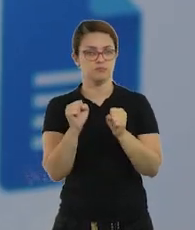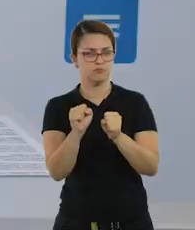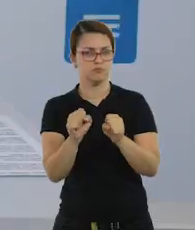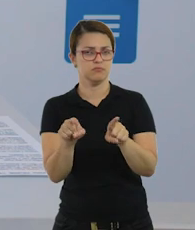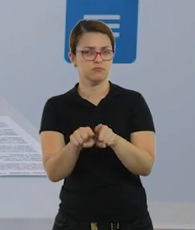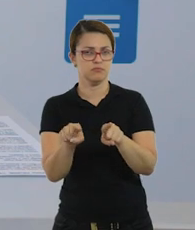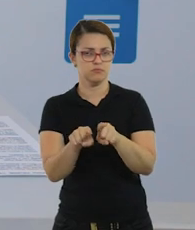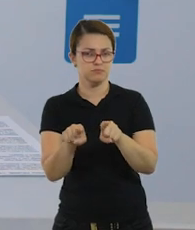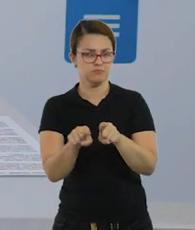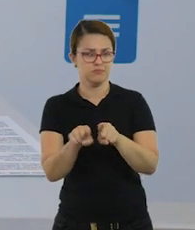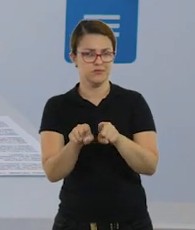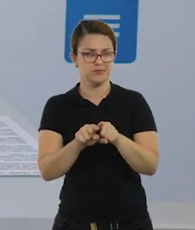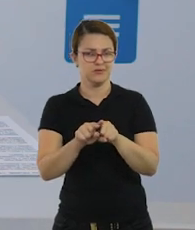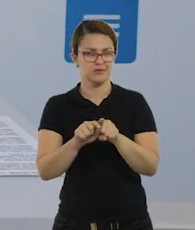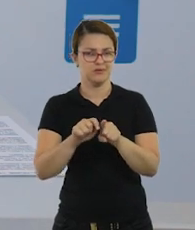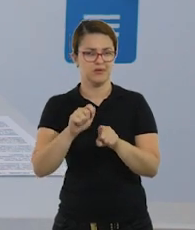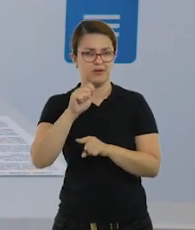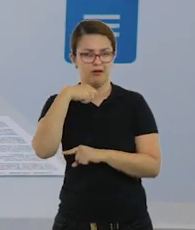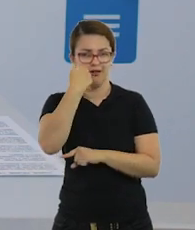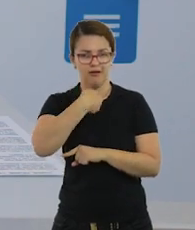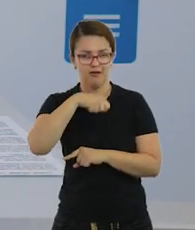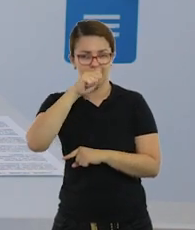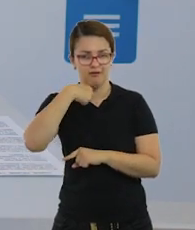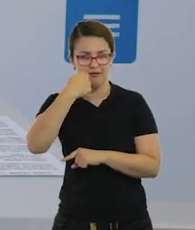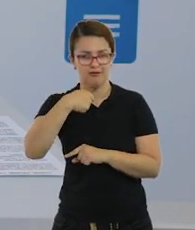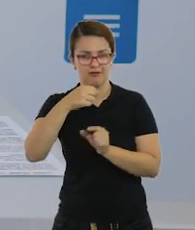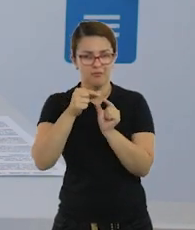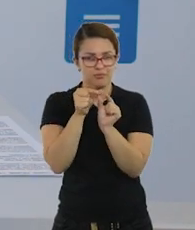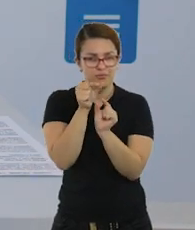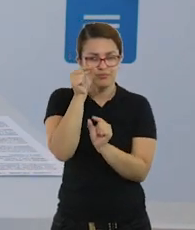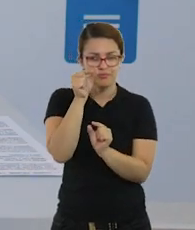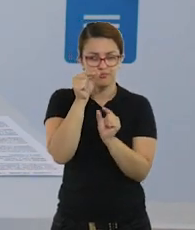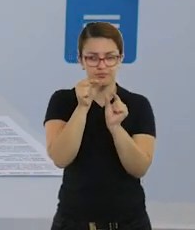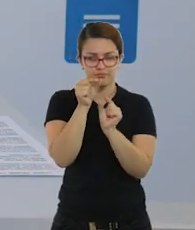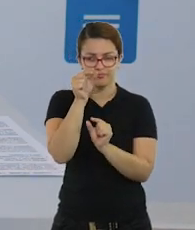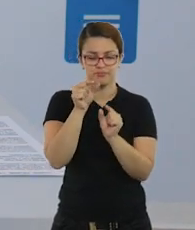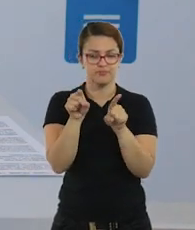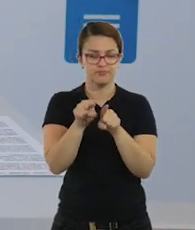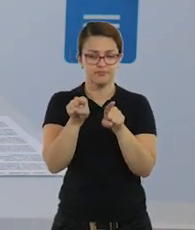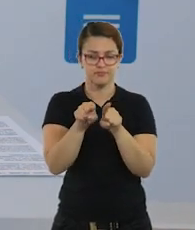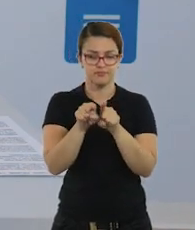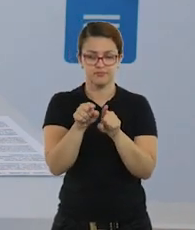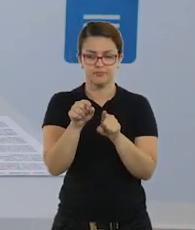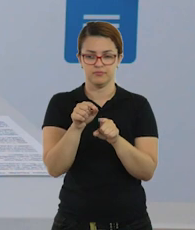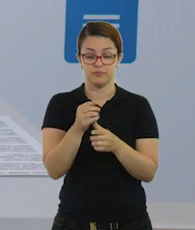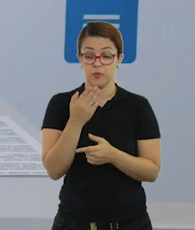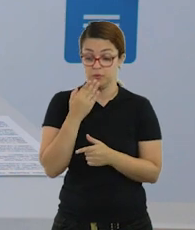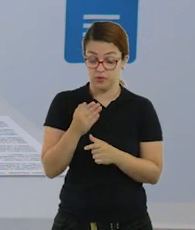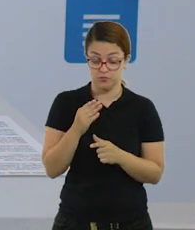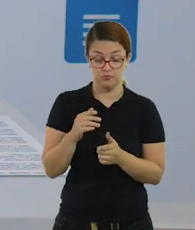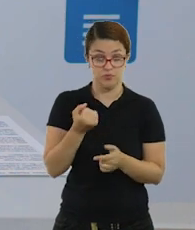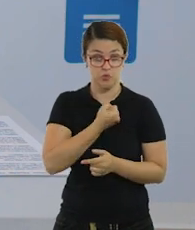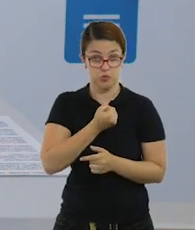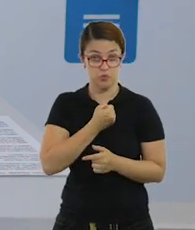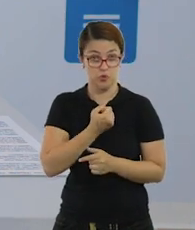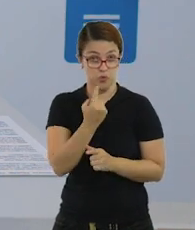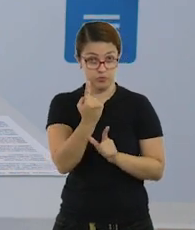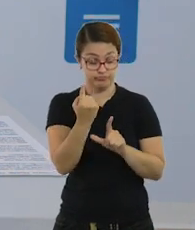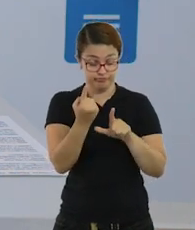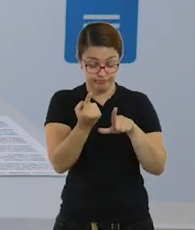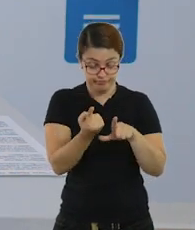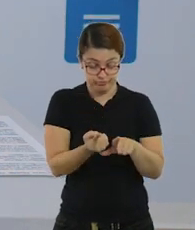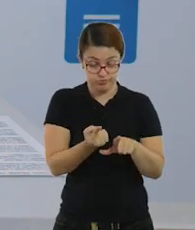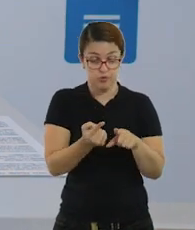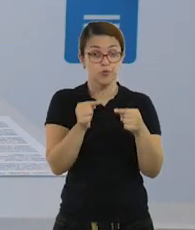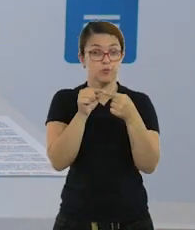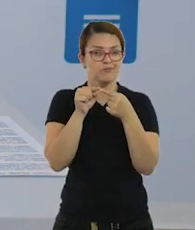Vocês podem também fazer com palito de sorvete, por exemplo. Coloca aqui o número um, peça para que ele coloque embaixo a